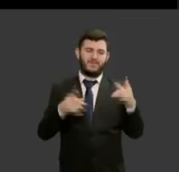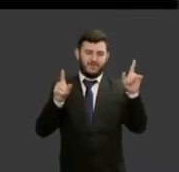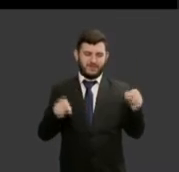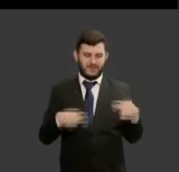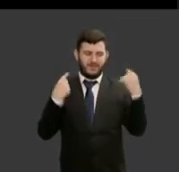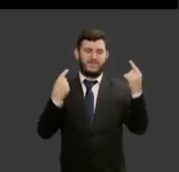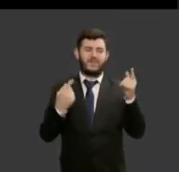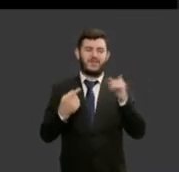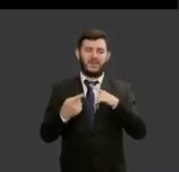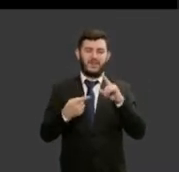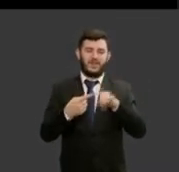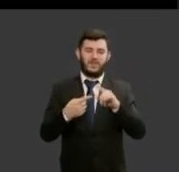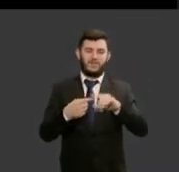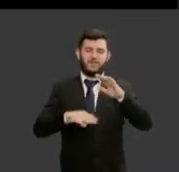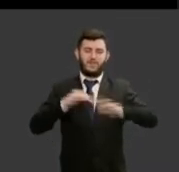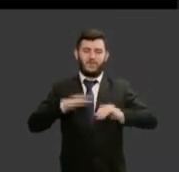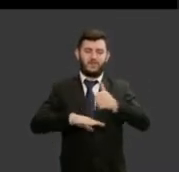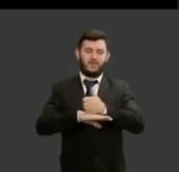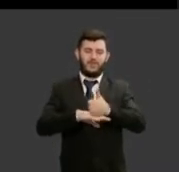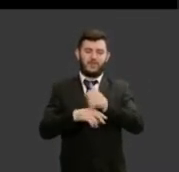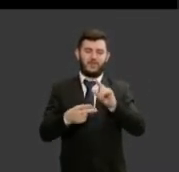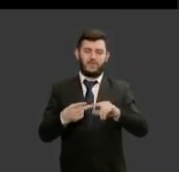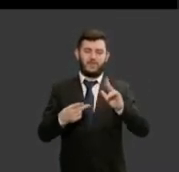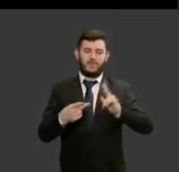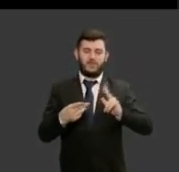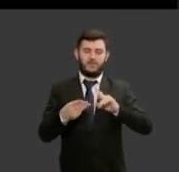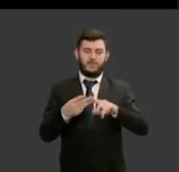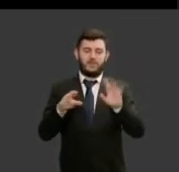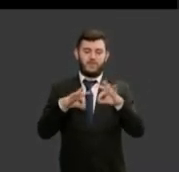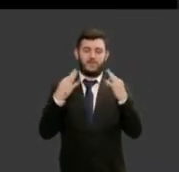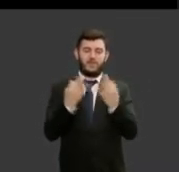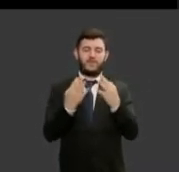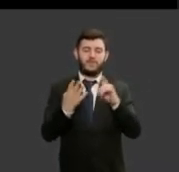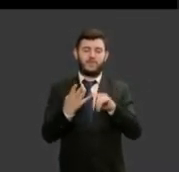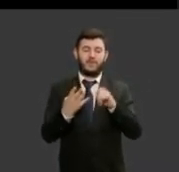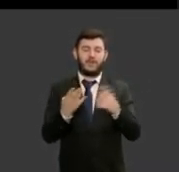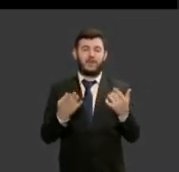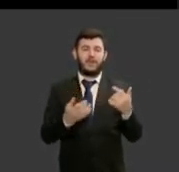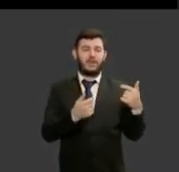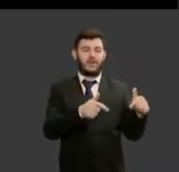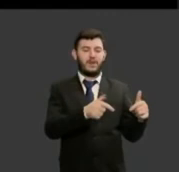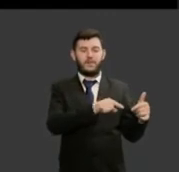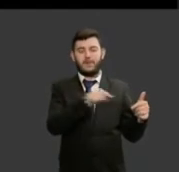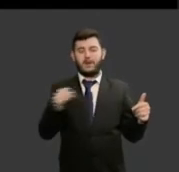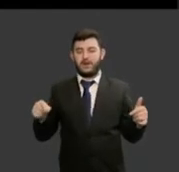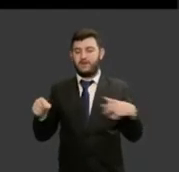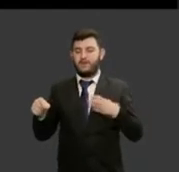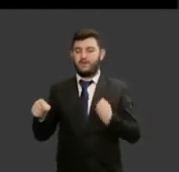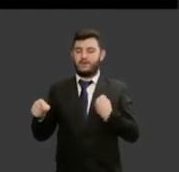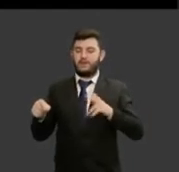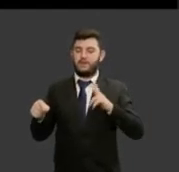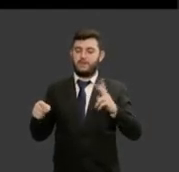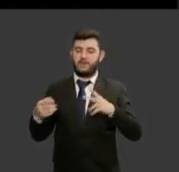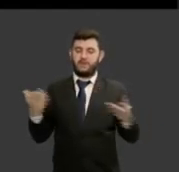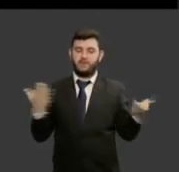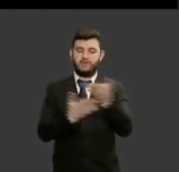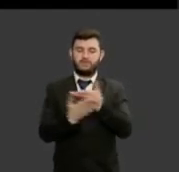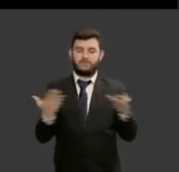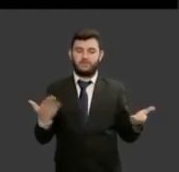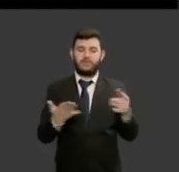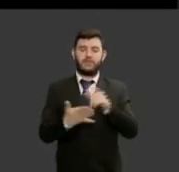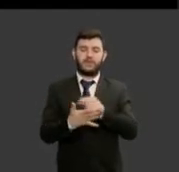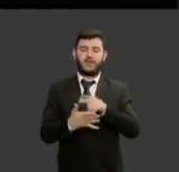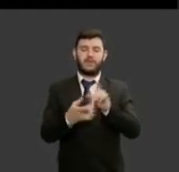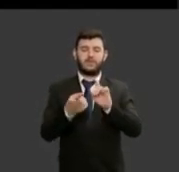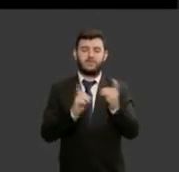profissionais pessoais familiares conciliação da vida profissional e pessoal administração de múltiplas atividades